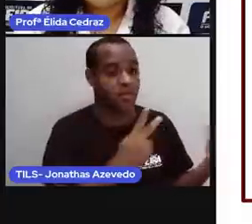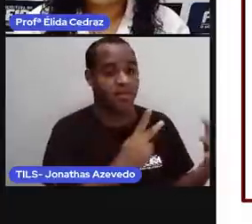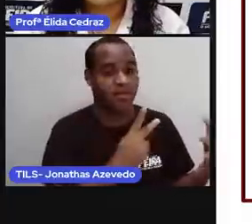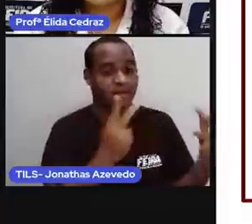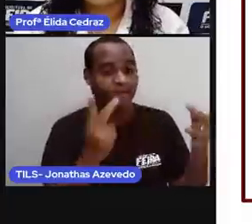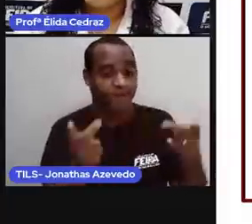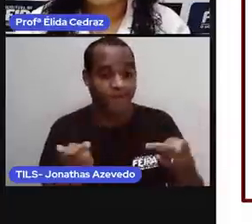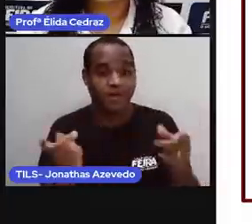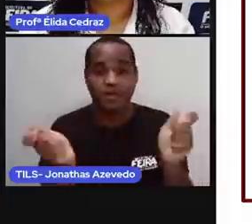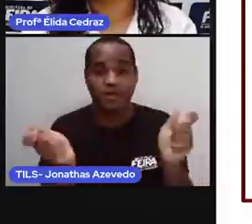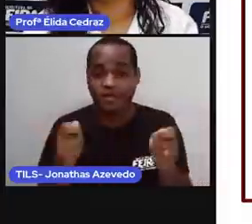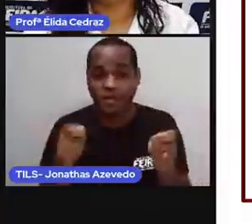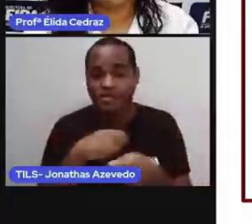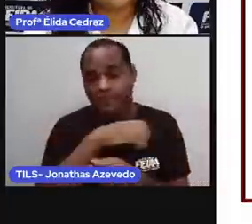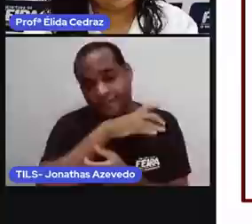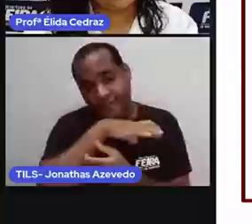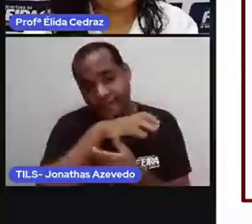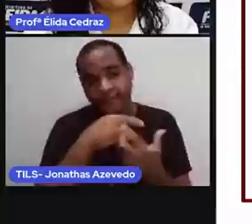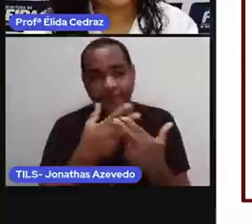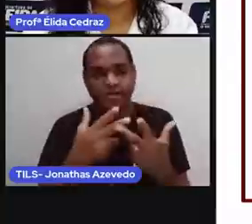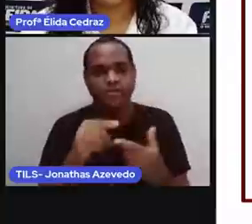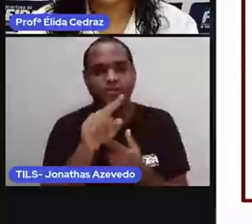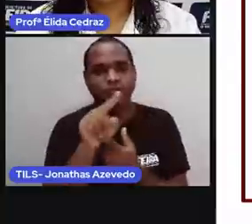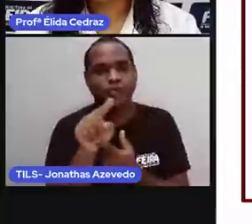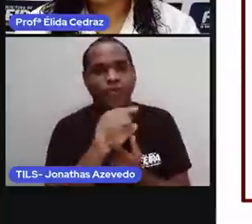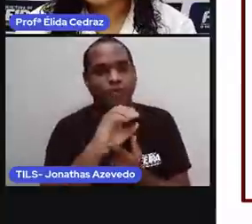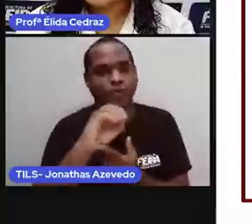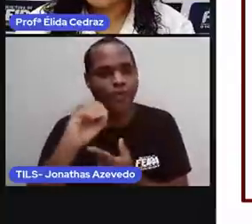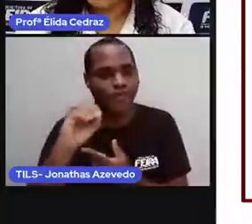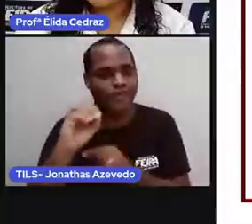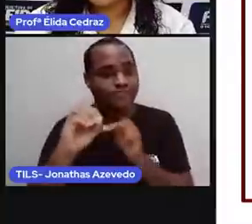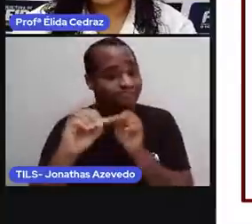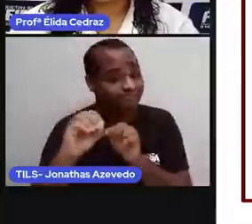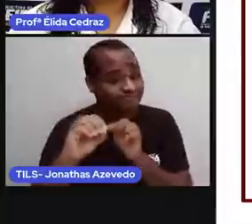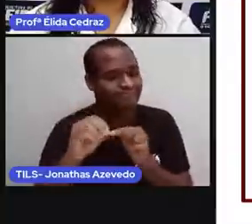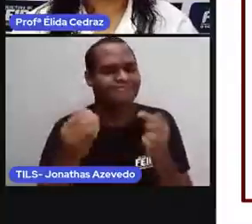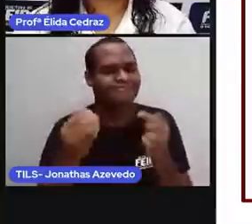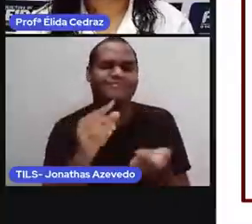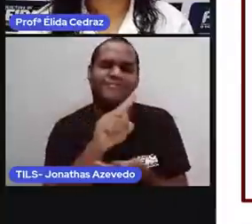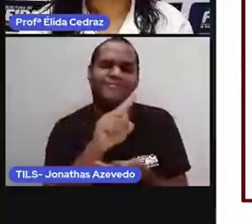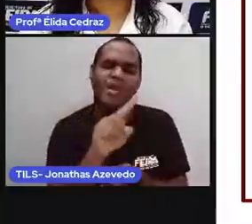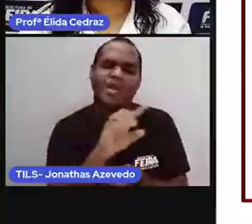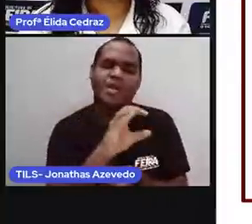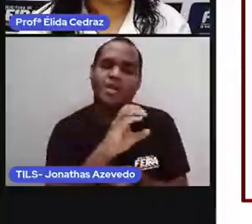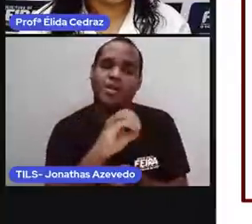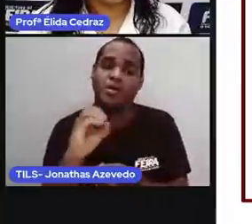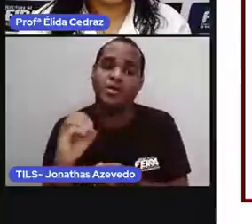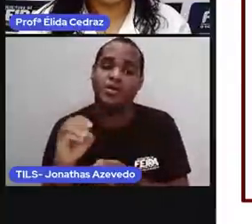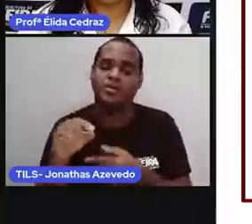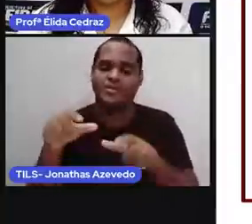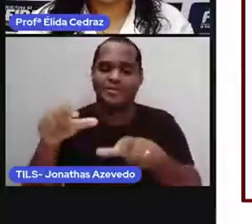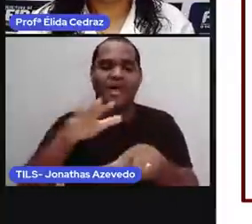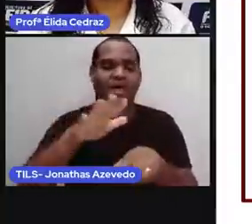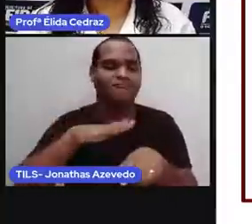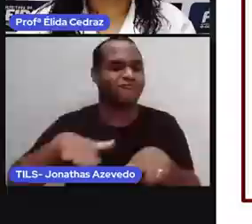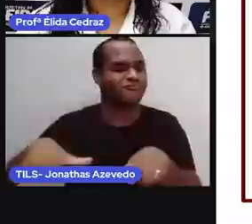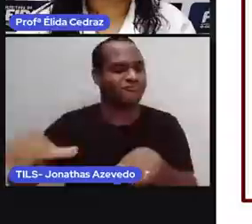de ver esses animais no zoológico. No zoológico, que é um ambiente